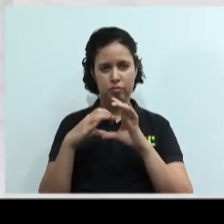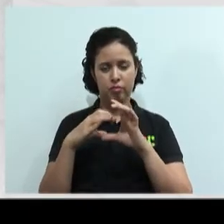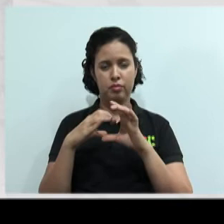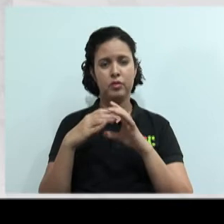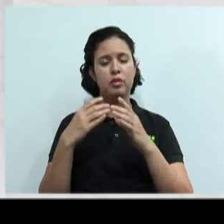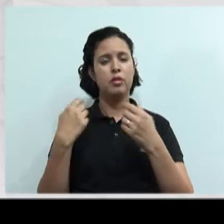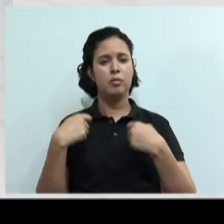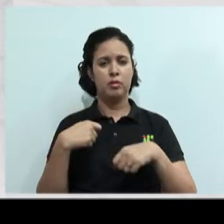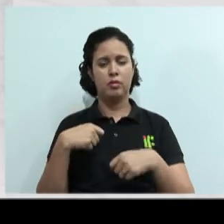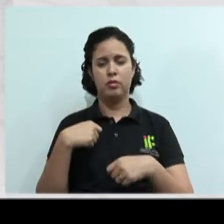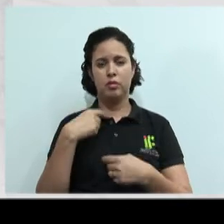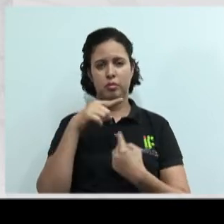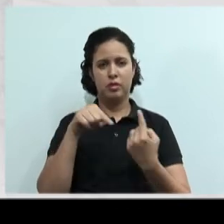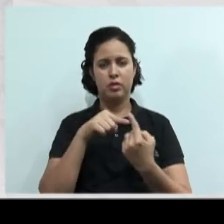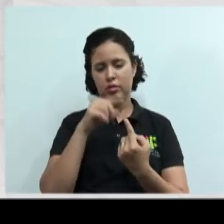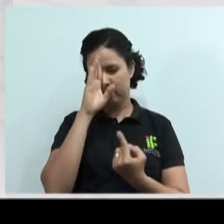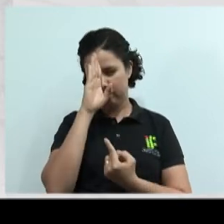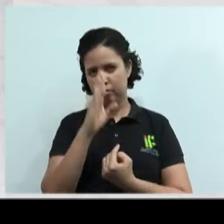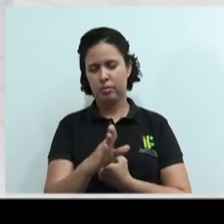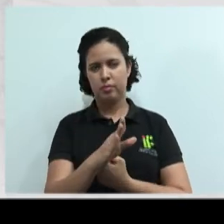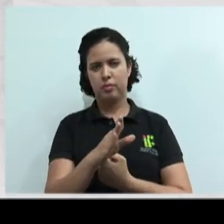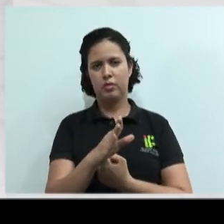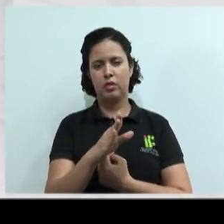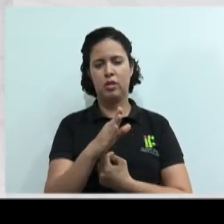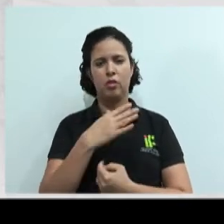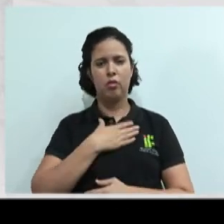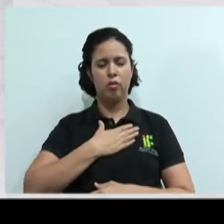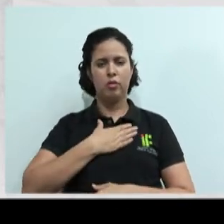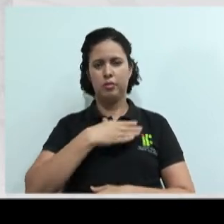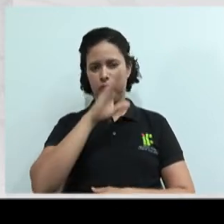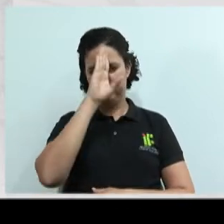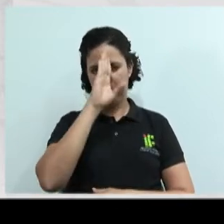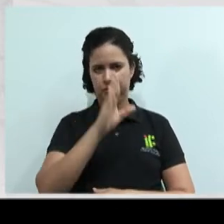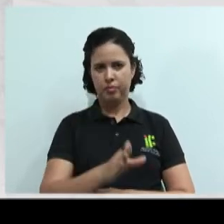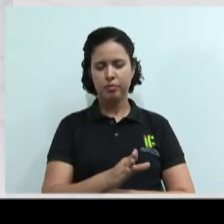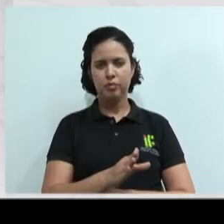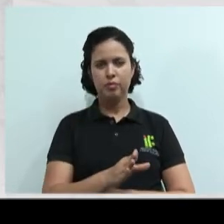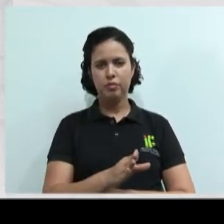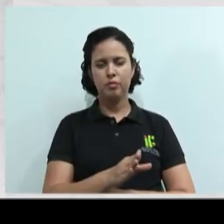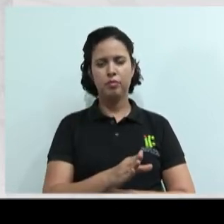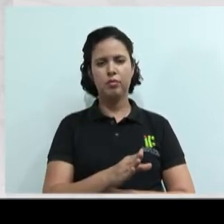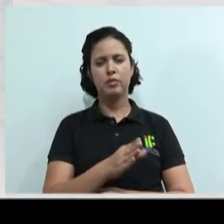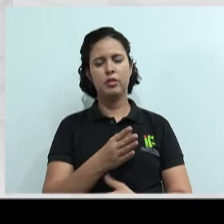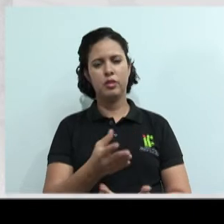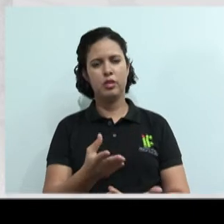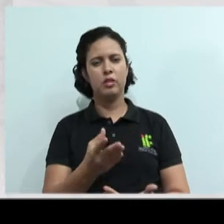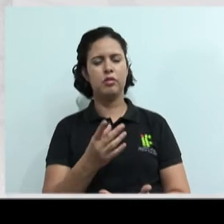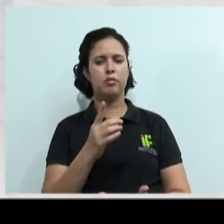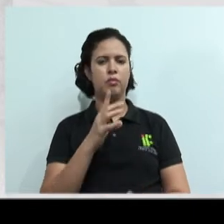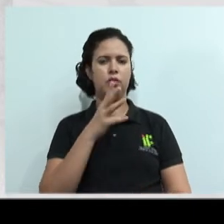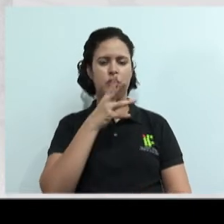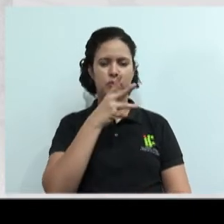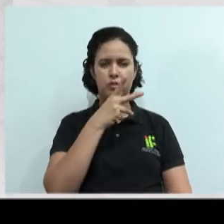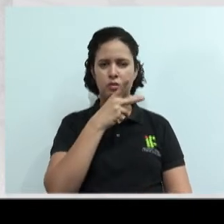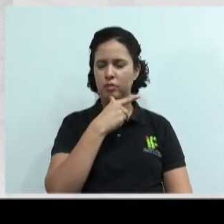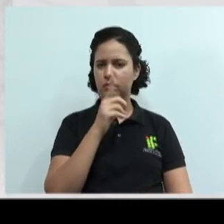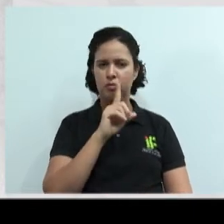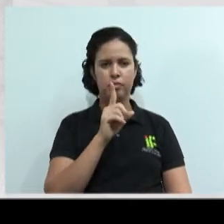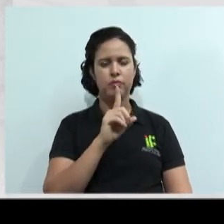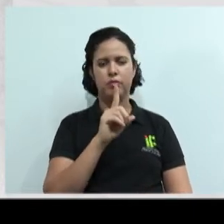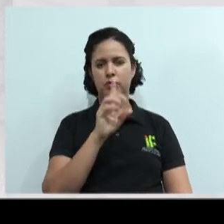você tem que ser objetivo, né? O camarada já gosta de ir direto ao ponto. Então, não adianta você ficar enrolando, contando historinha, não. Você tem que ser